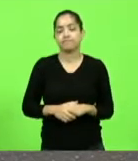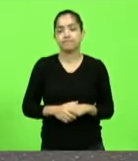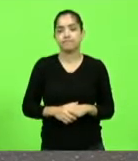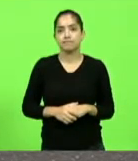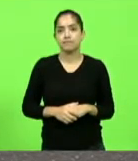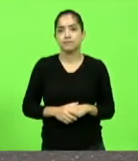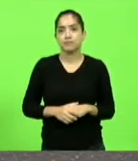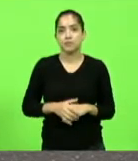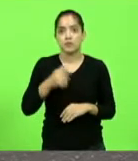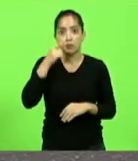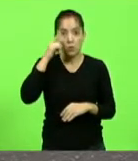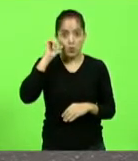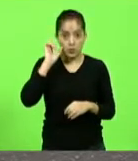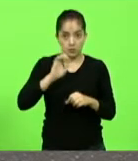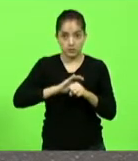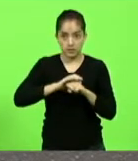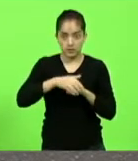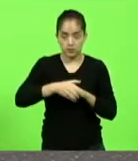ontem à noite